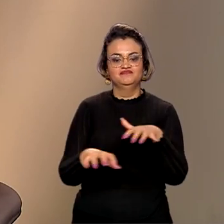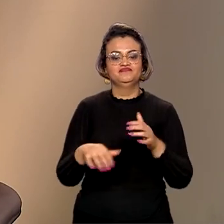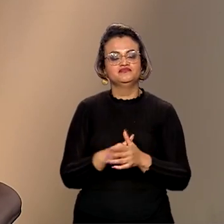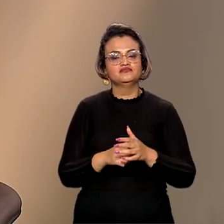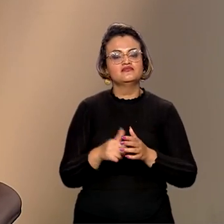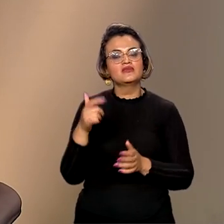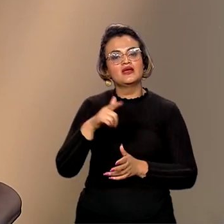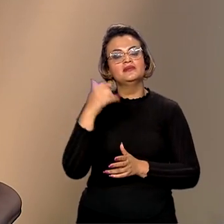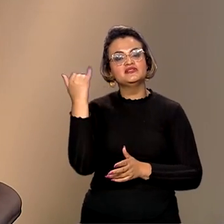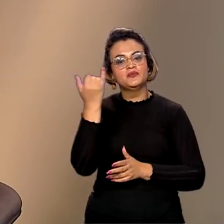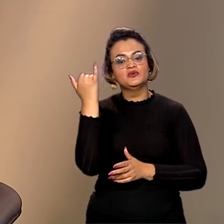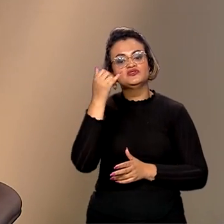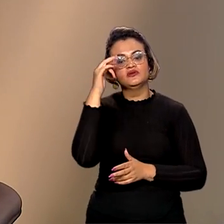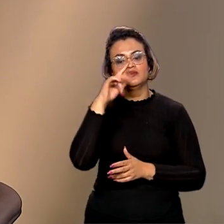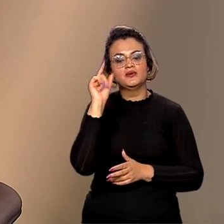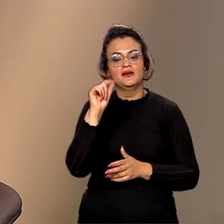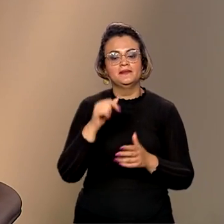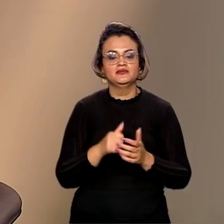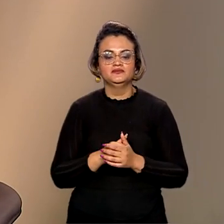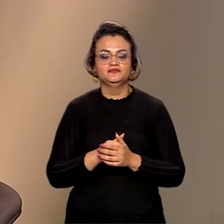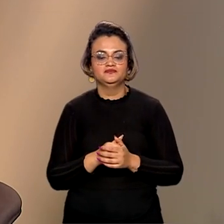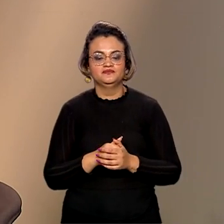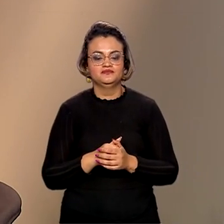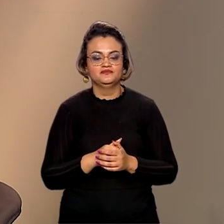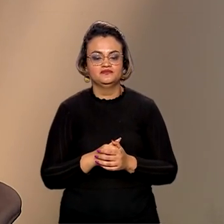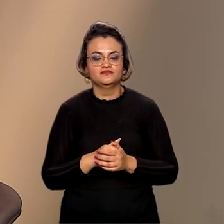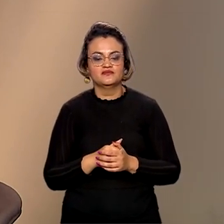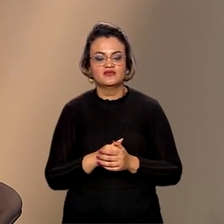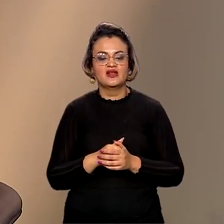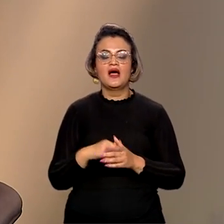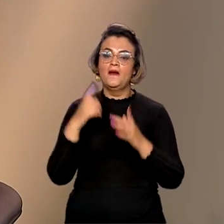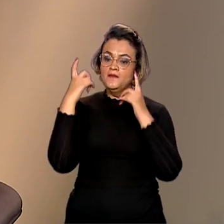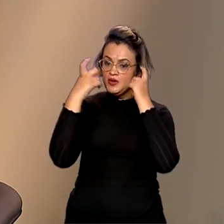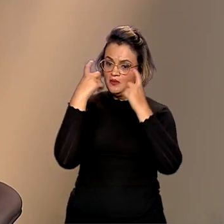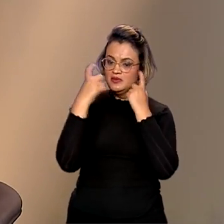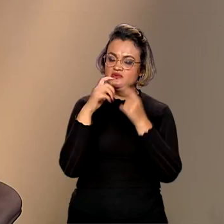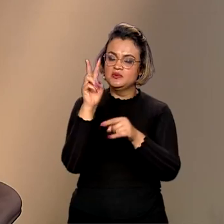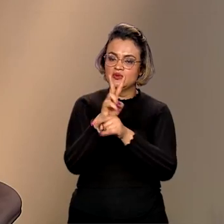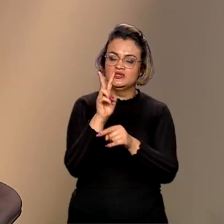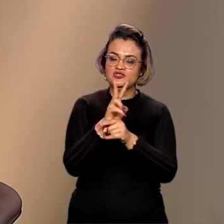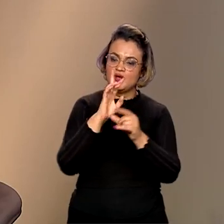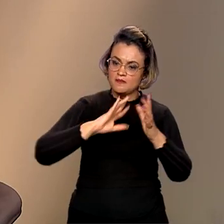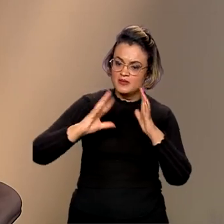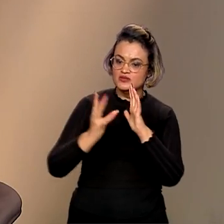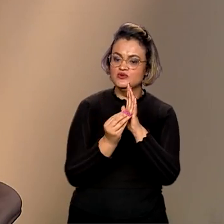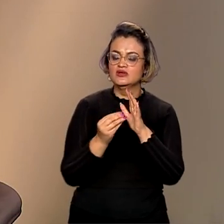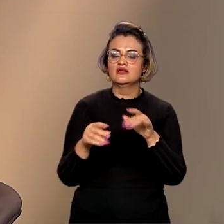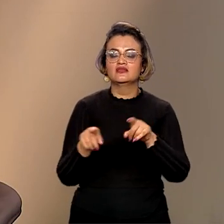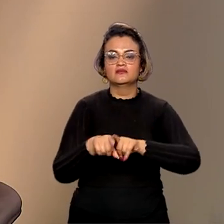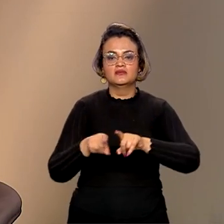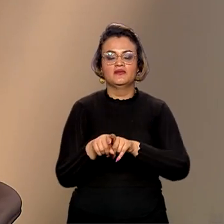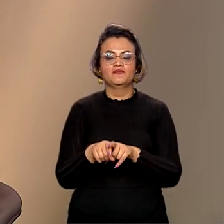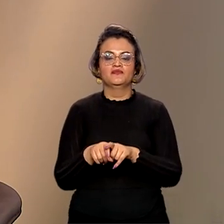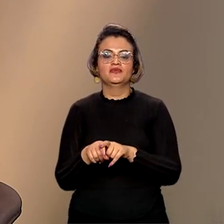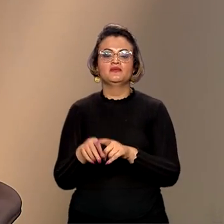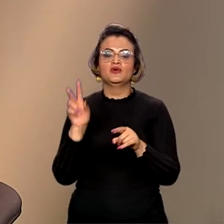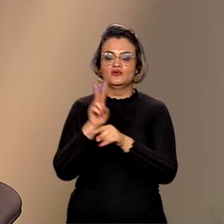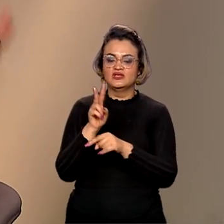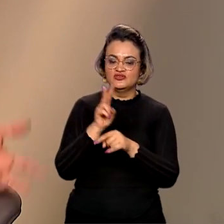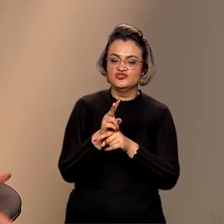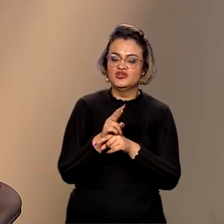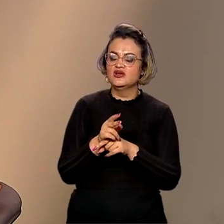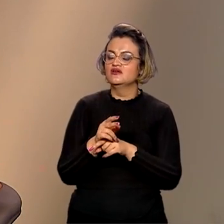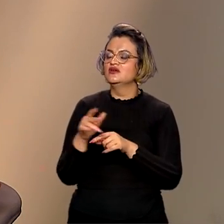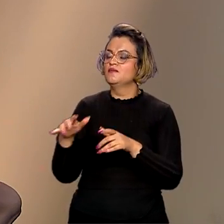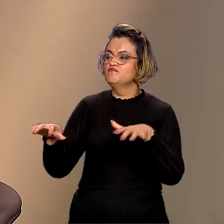também ressaltar que a preocupação é proteger a Amazônia, mas temos que pensar também a proteção de todos